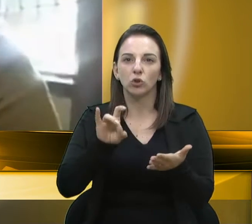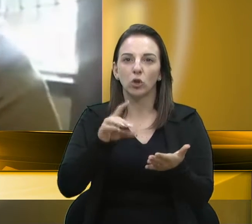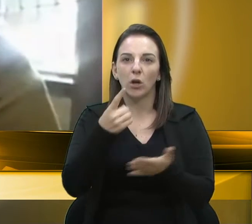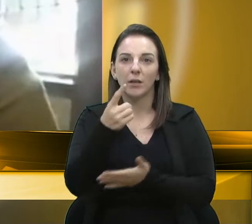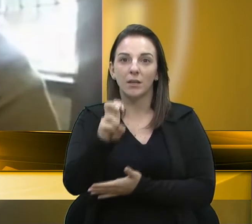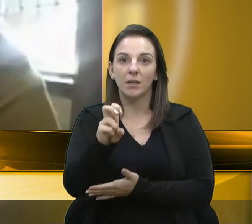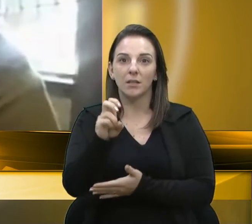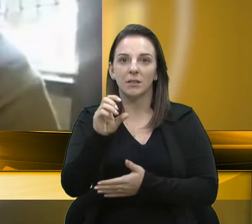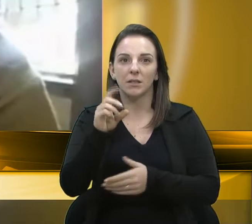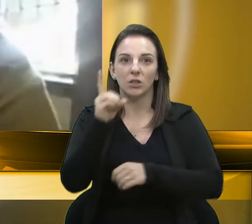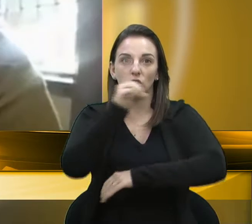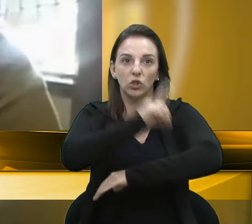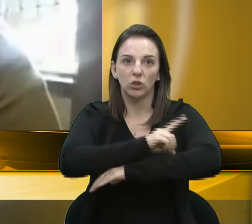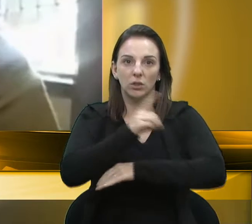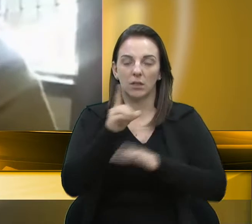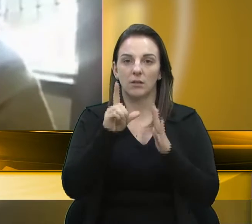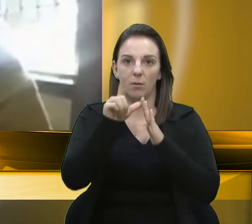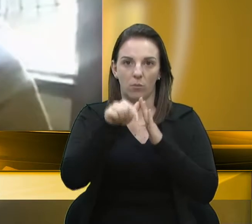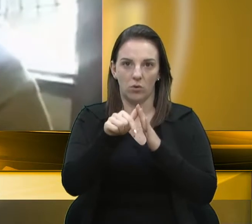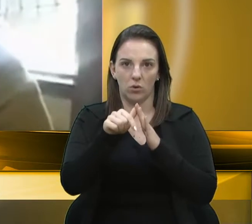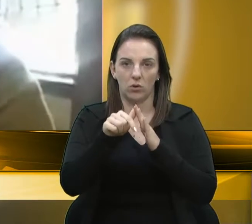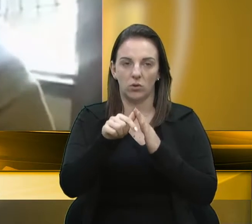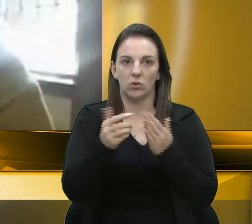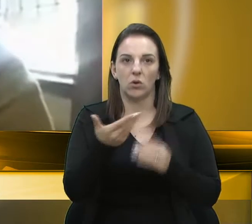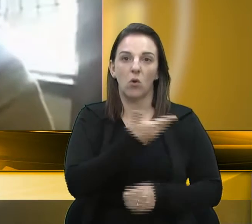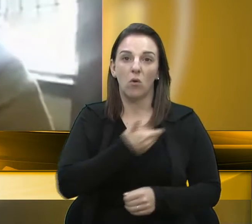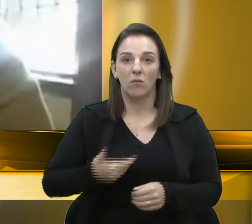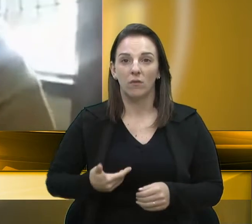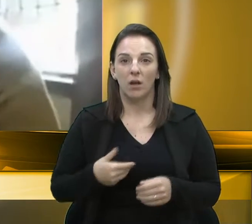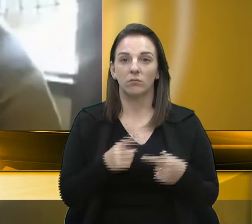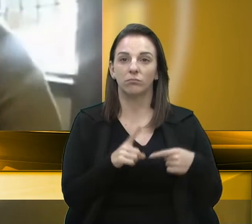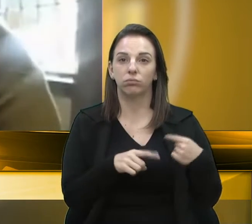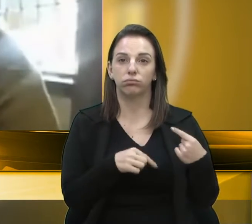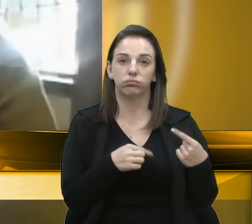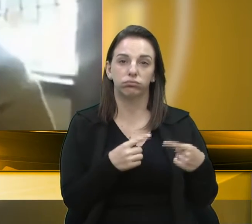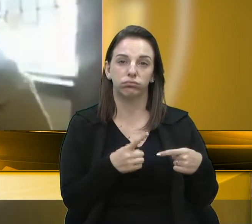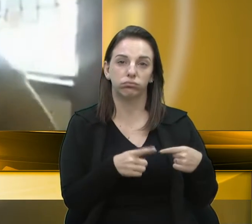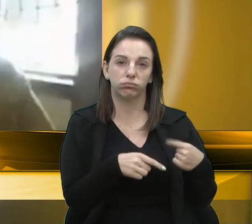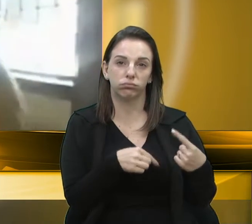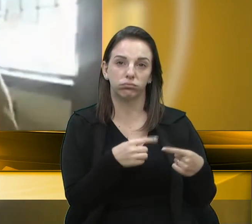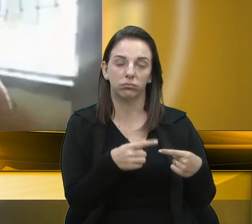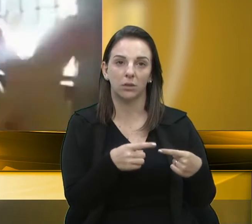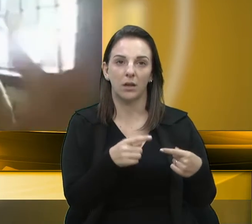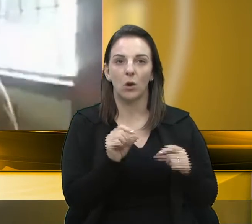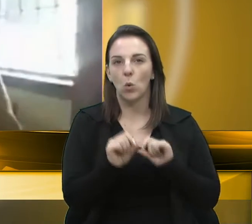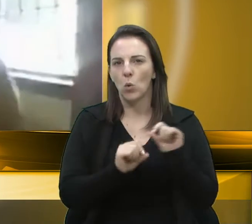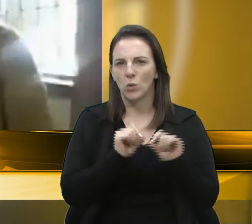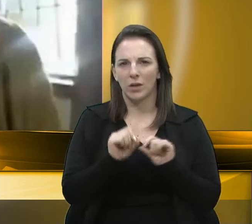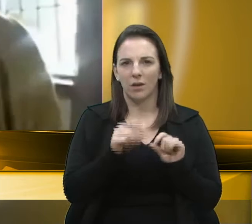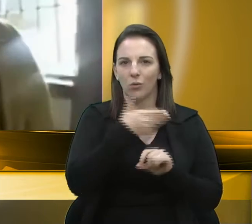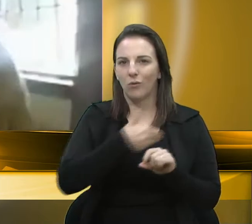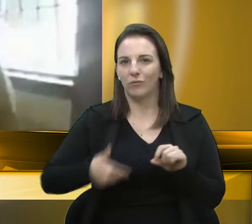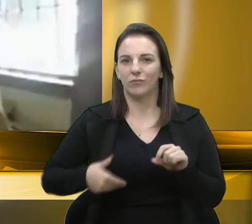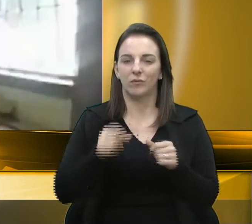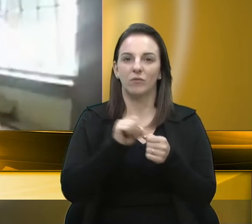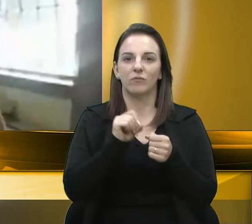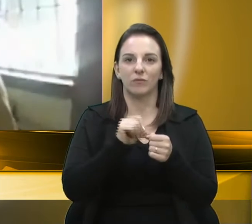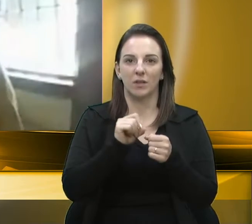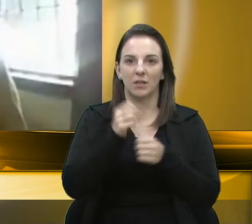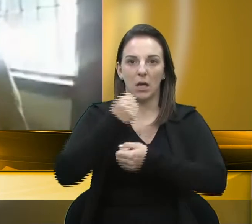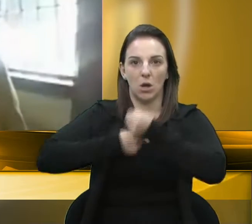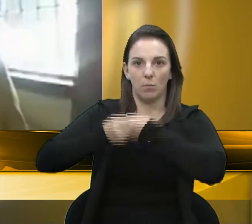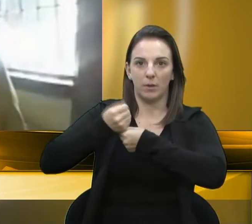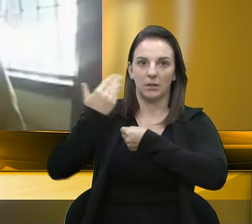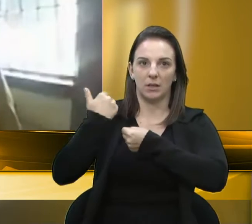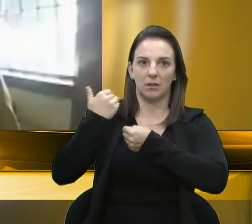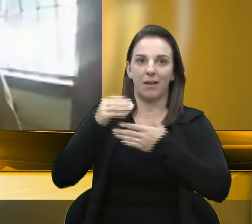ficou se ensabuando, porque foi assim que o governo fez no ano passado. Então, assim, acompanhar realmente as ações do governo Bolsonaro